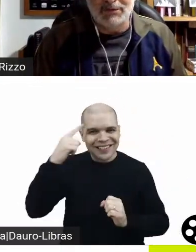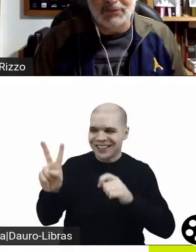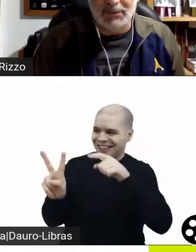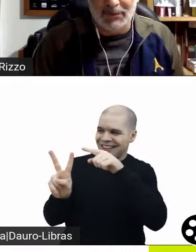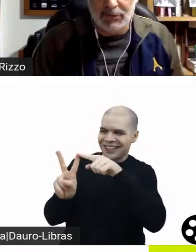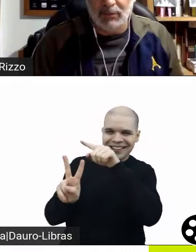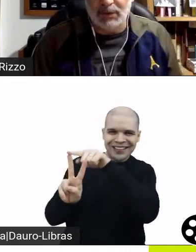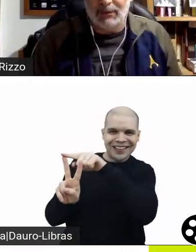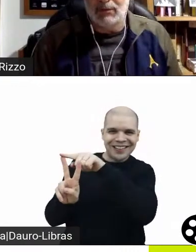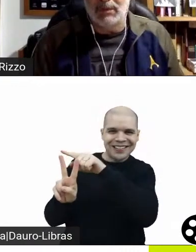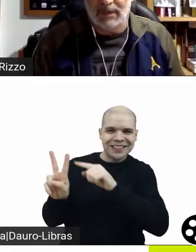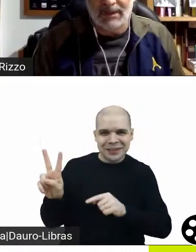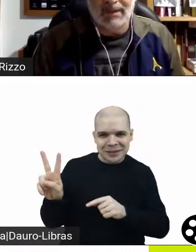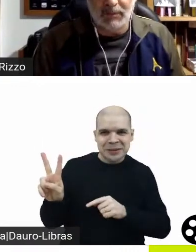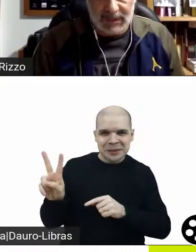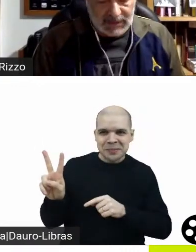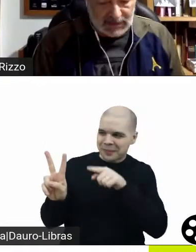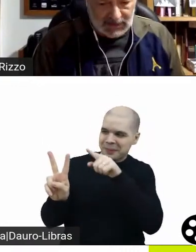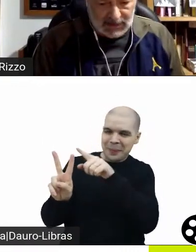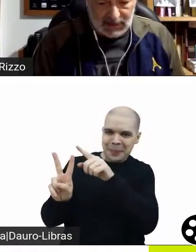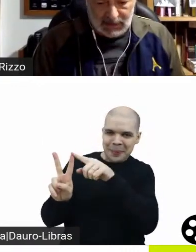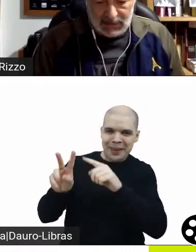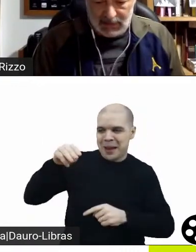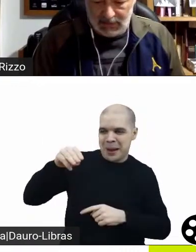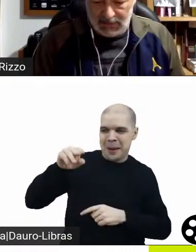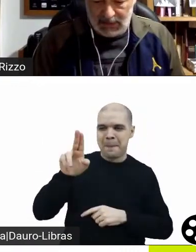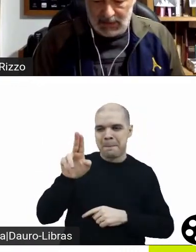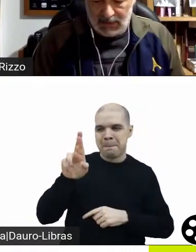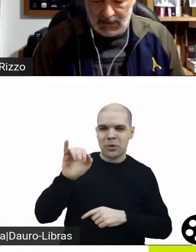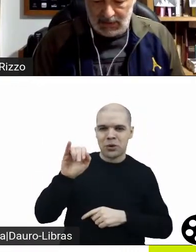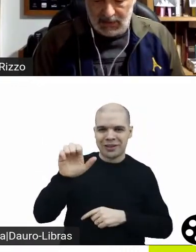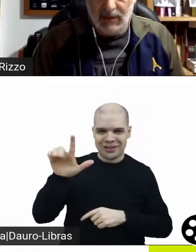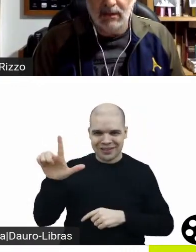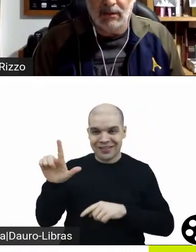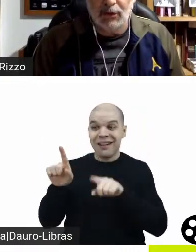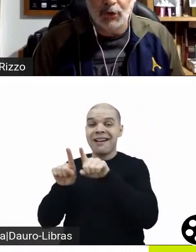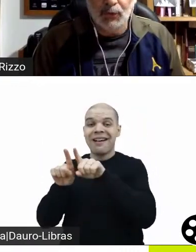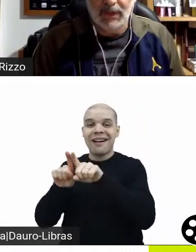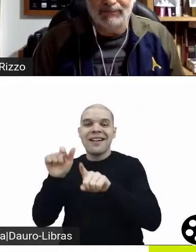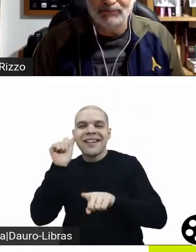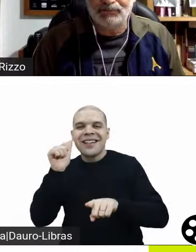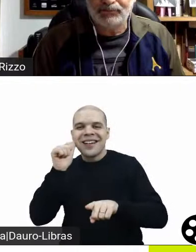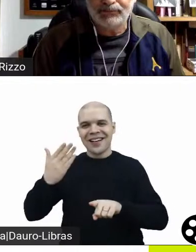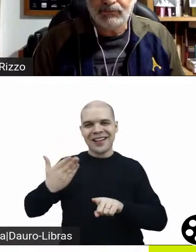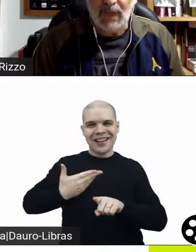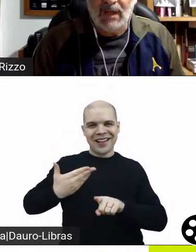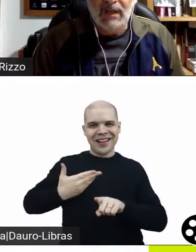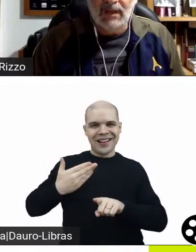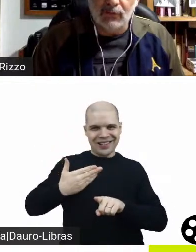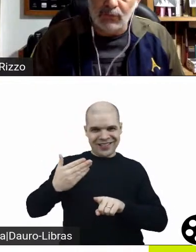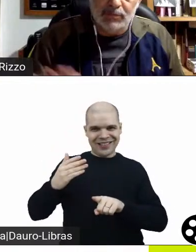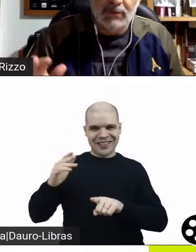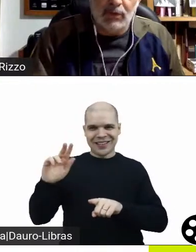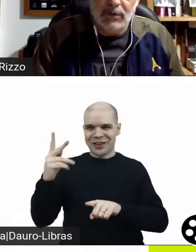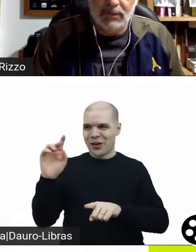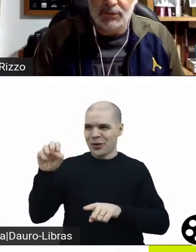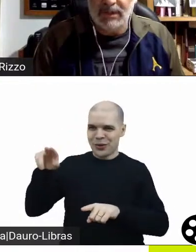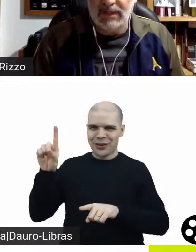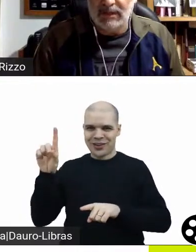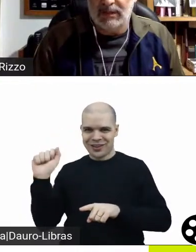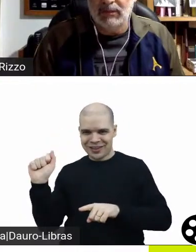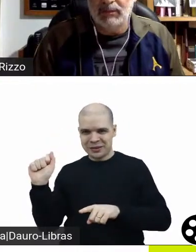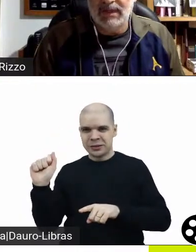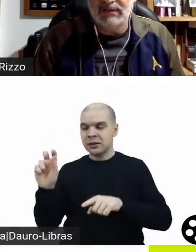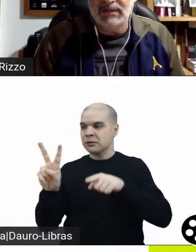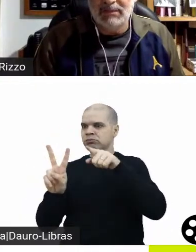protagonistas do filme, não só a Muriel, como a amiga dela, a Ronda. As duas percorrem uma